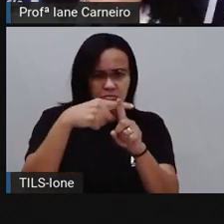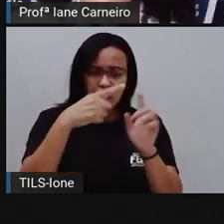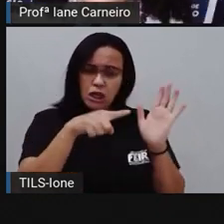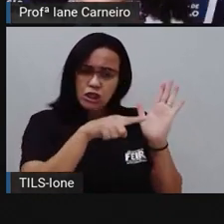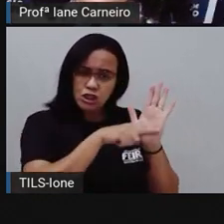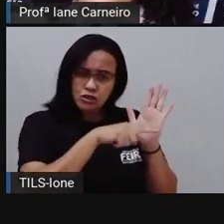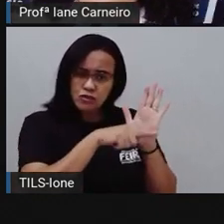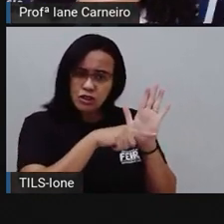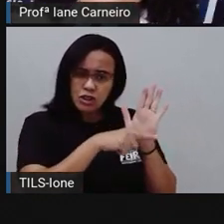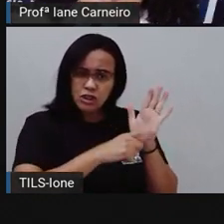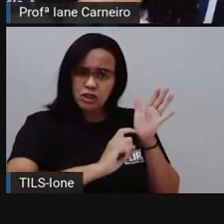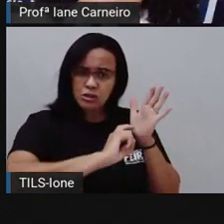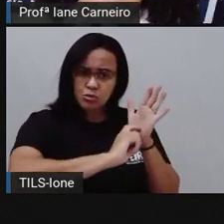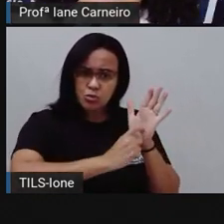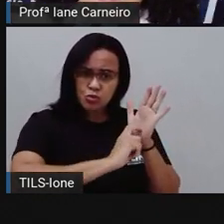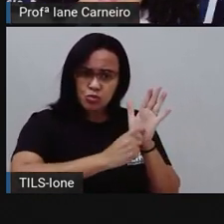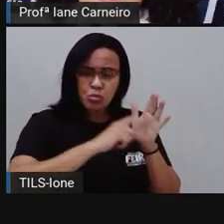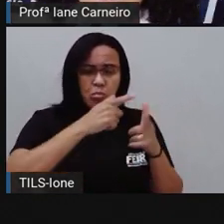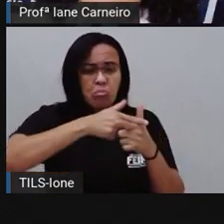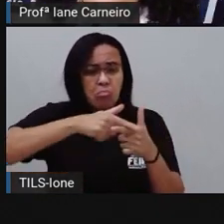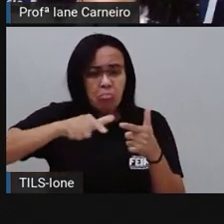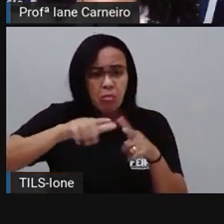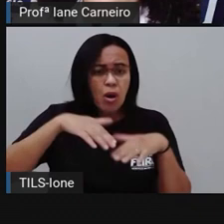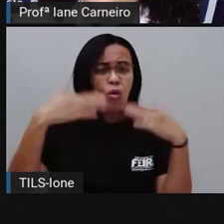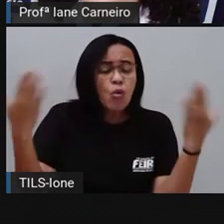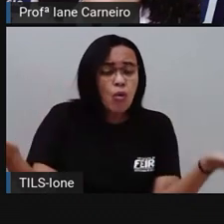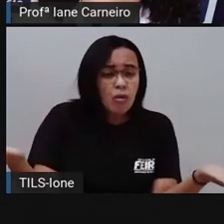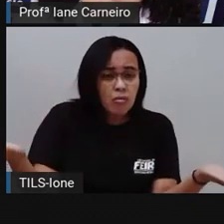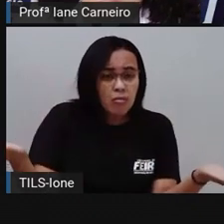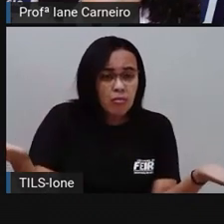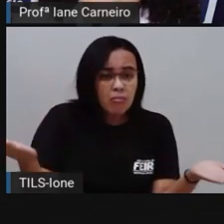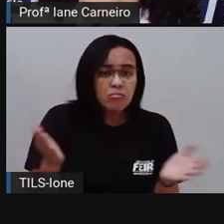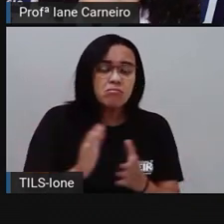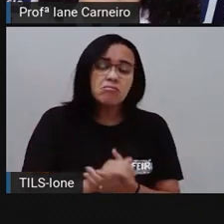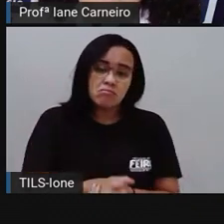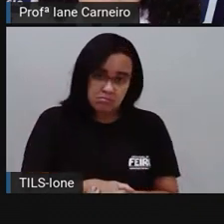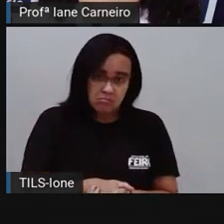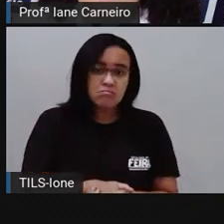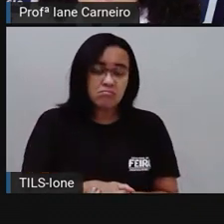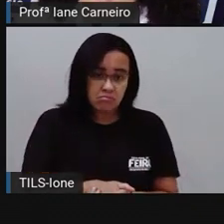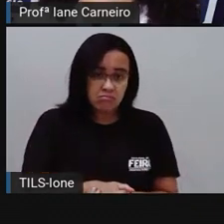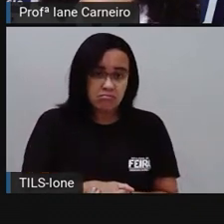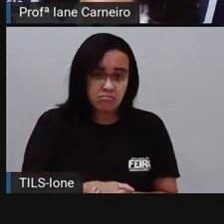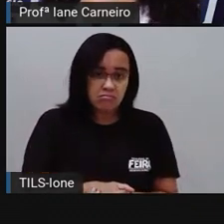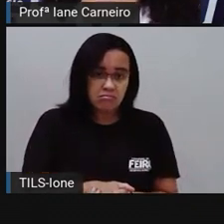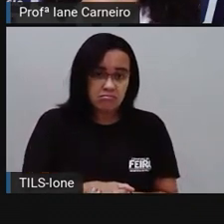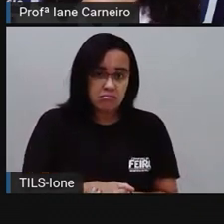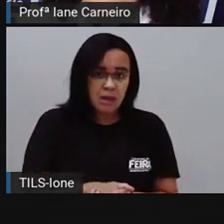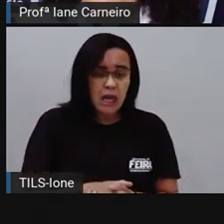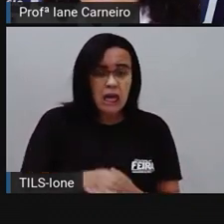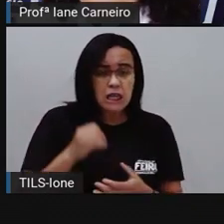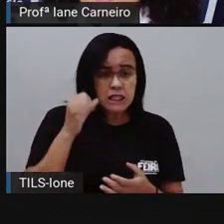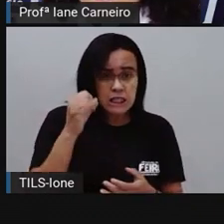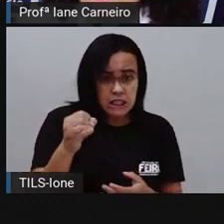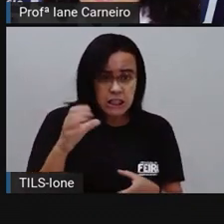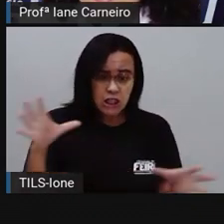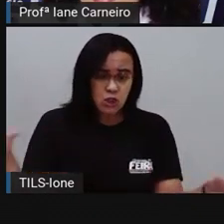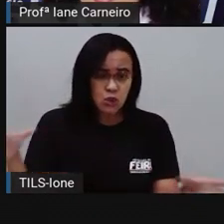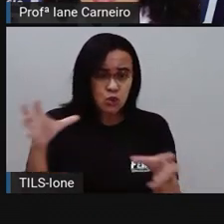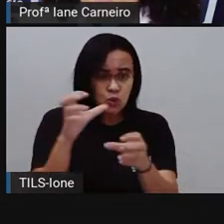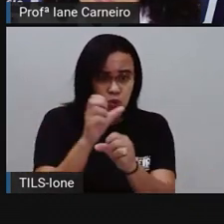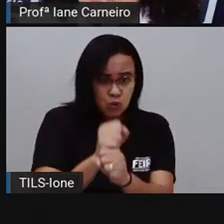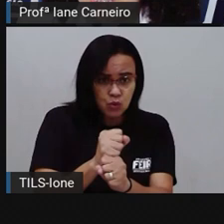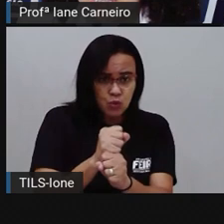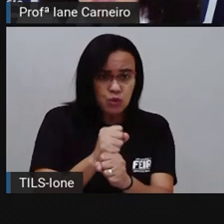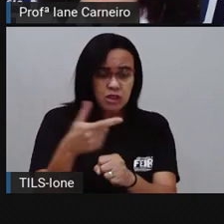essa quantidade de melancias com essa quantidade? Será que se eu juntar 22 melancias que